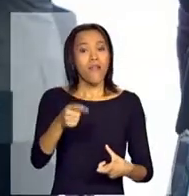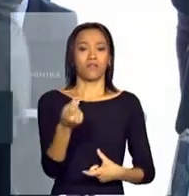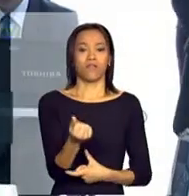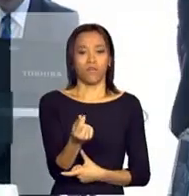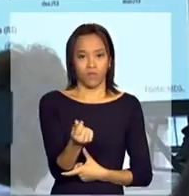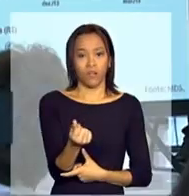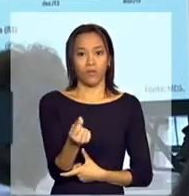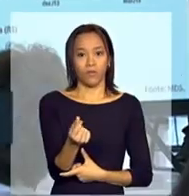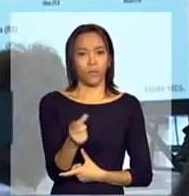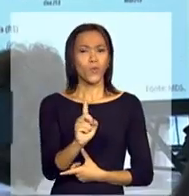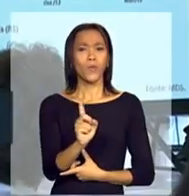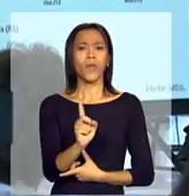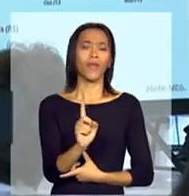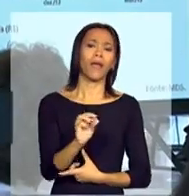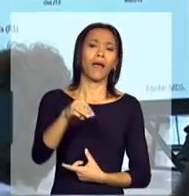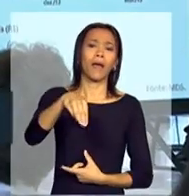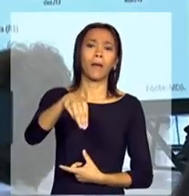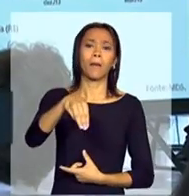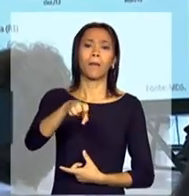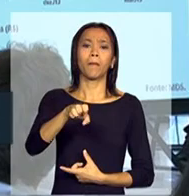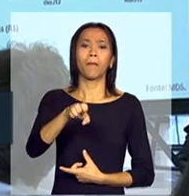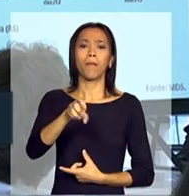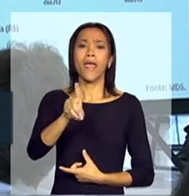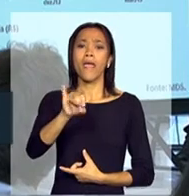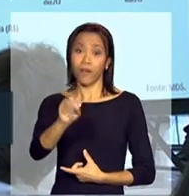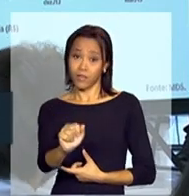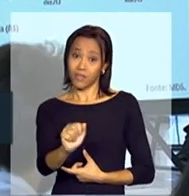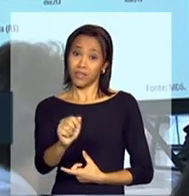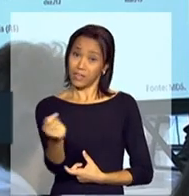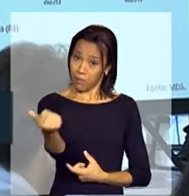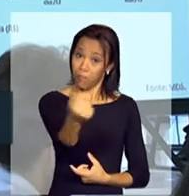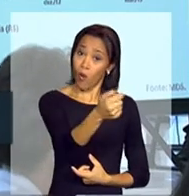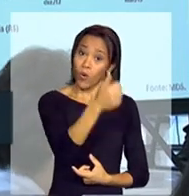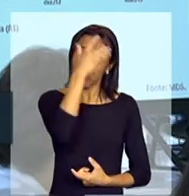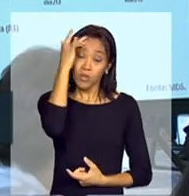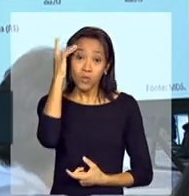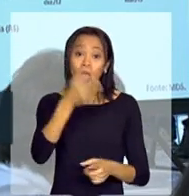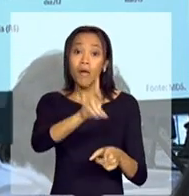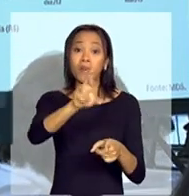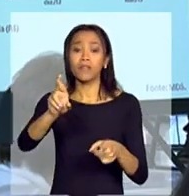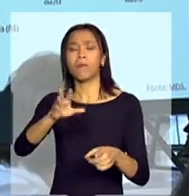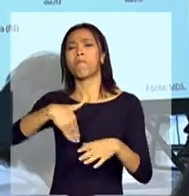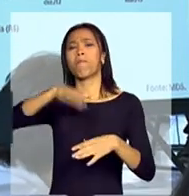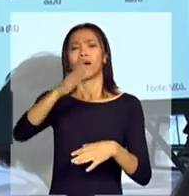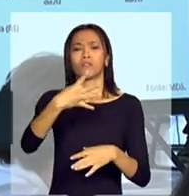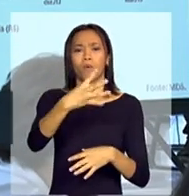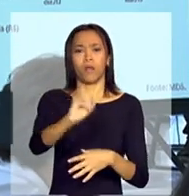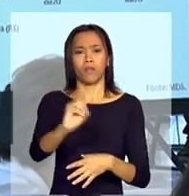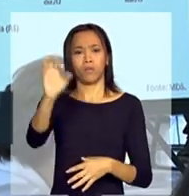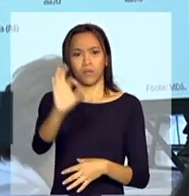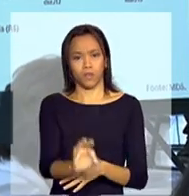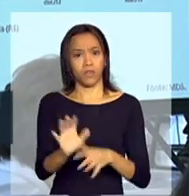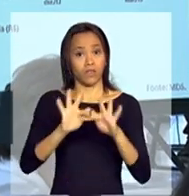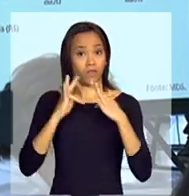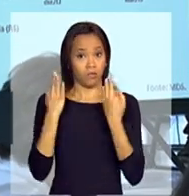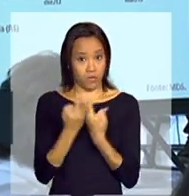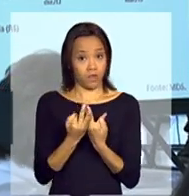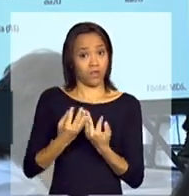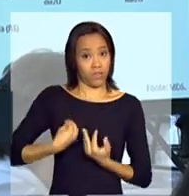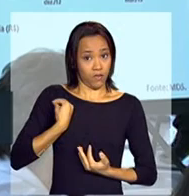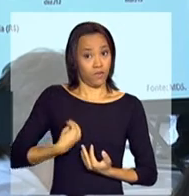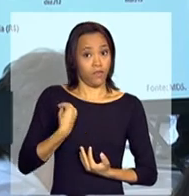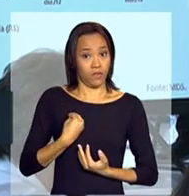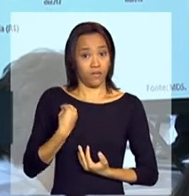aquela média que tem pouca gente representada. Mais de 40% das famílias do Bolsa Família